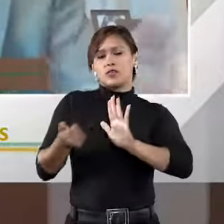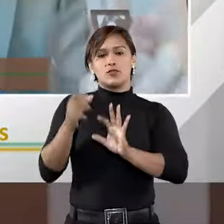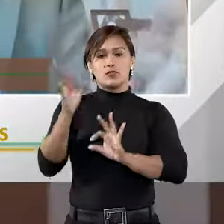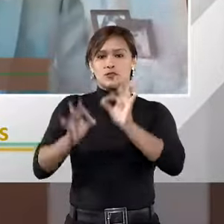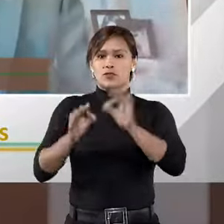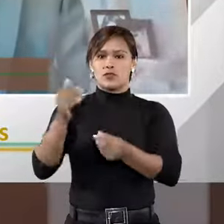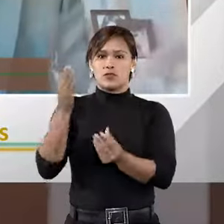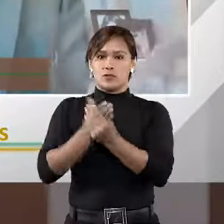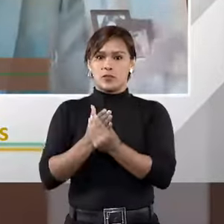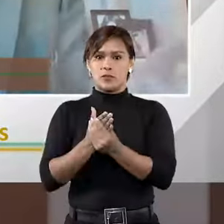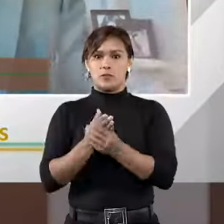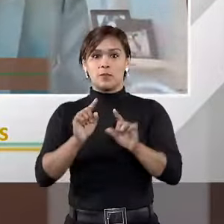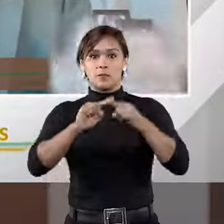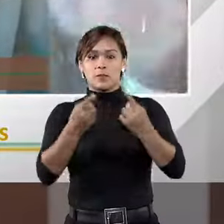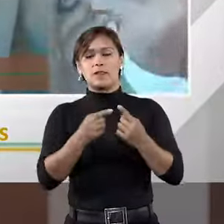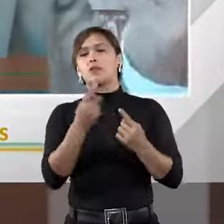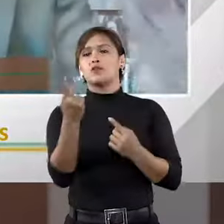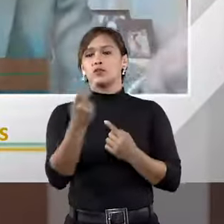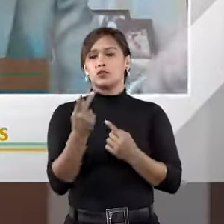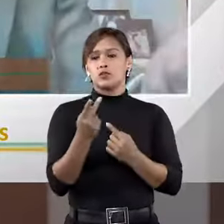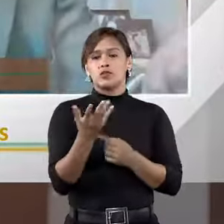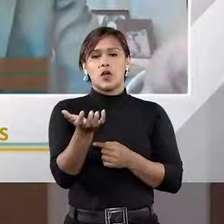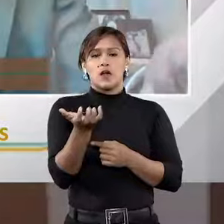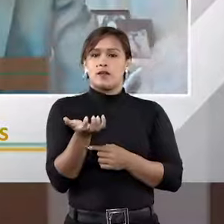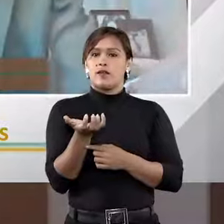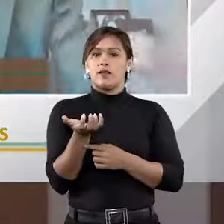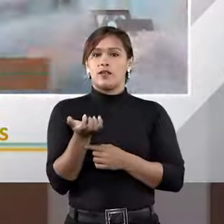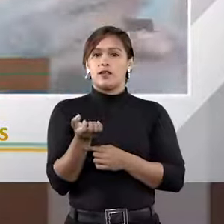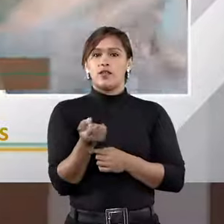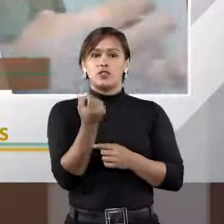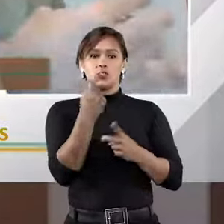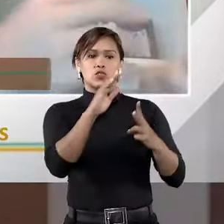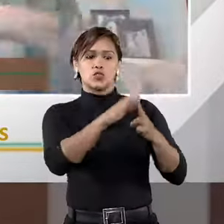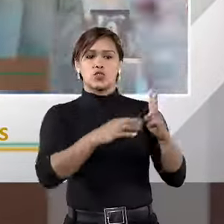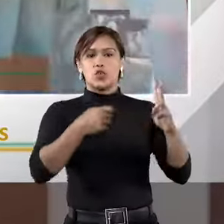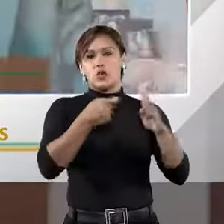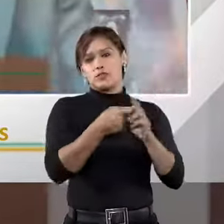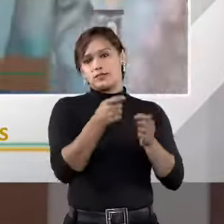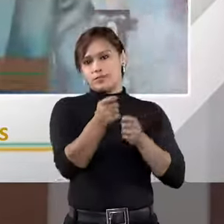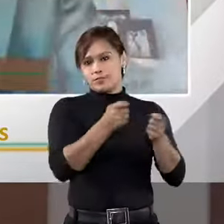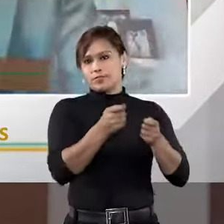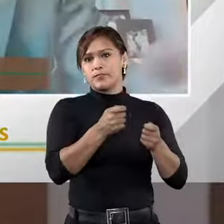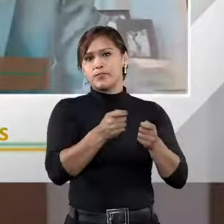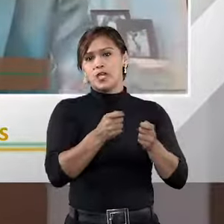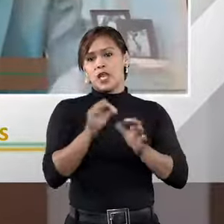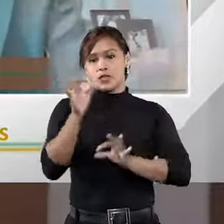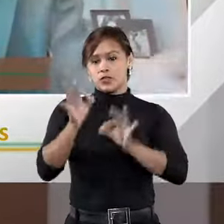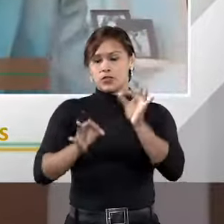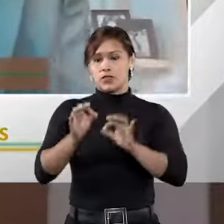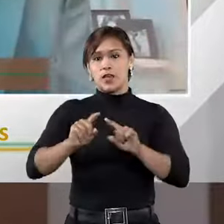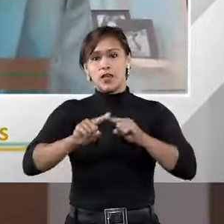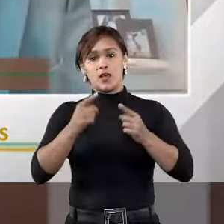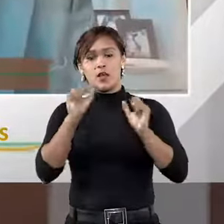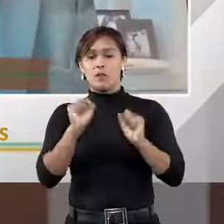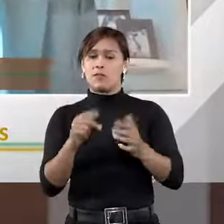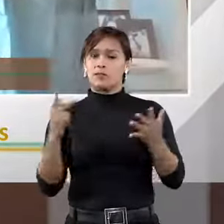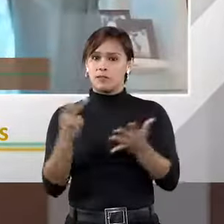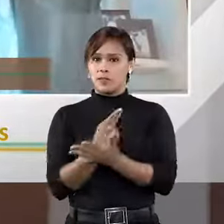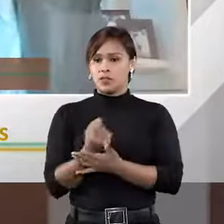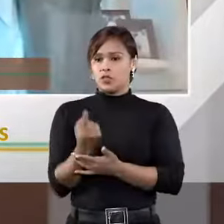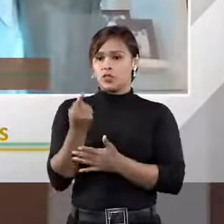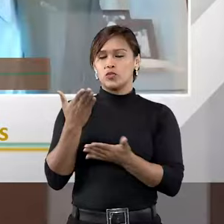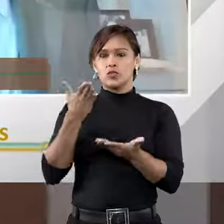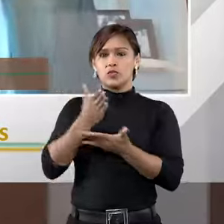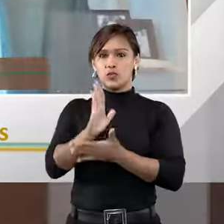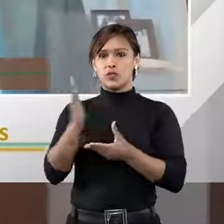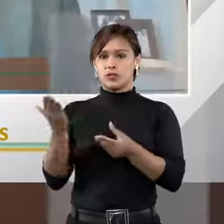judicial. Então, se os dois não quiserem, vai ter que ir para a arbitragem, se os dois não quiserem ficar no judiciário. Agora, pode muito bem acontecer de um